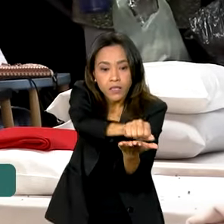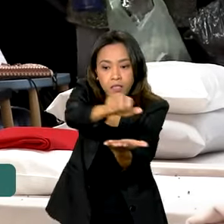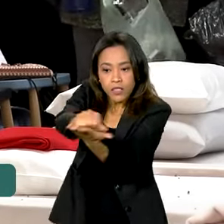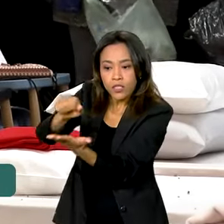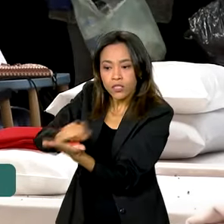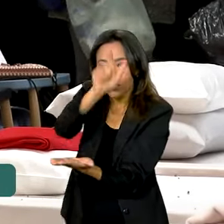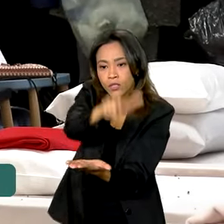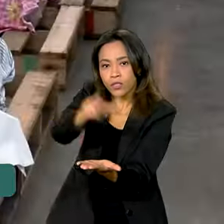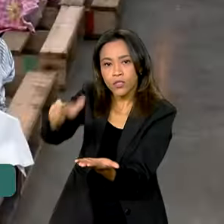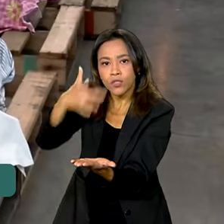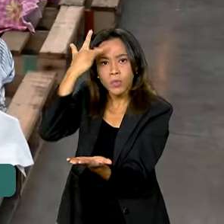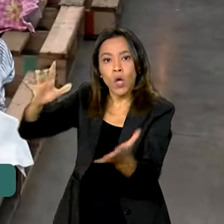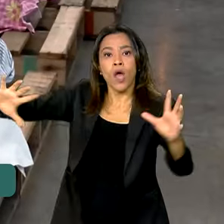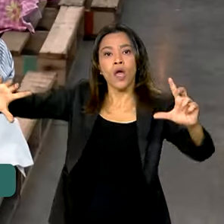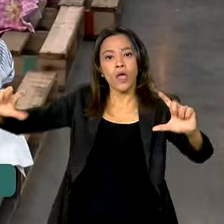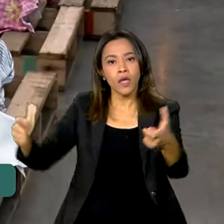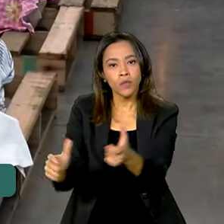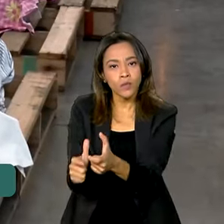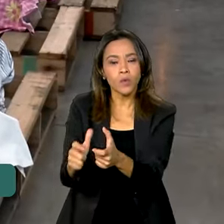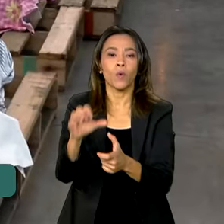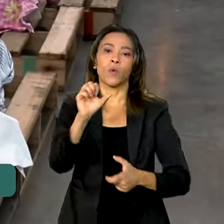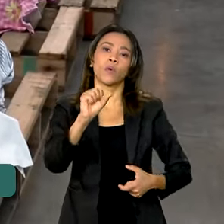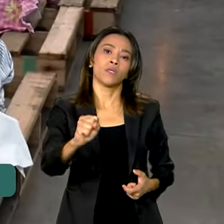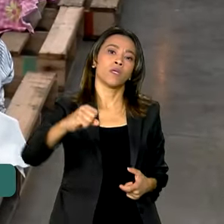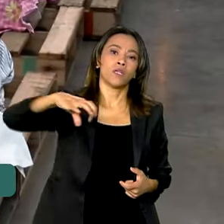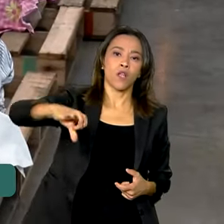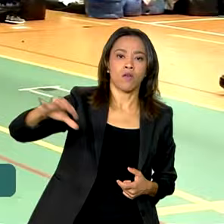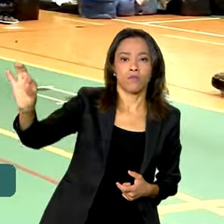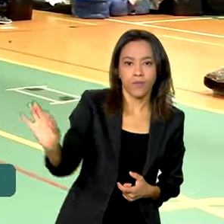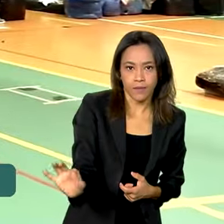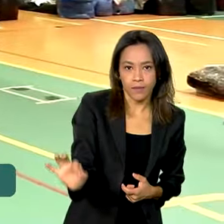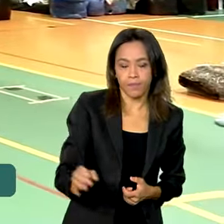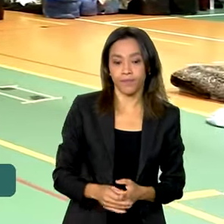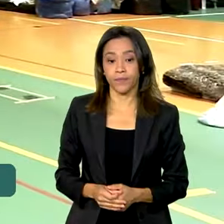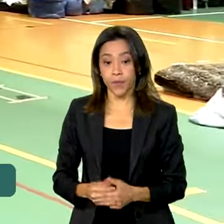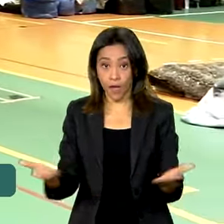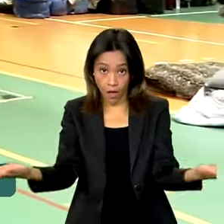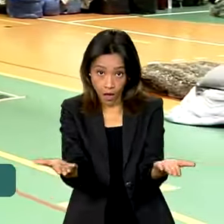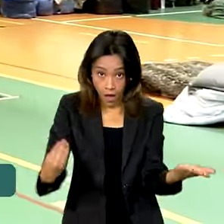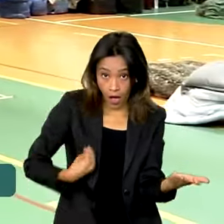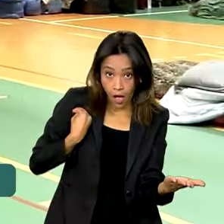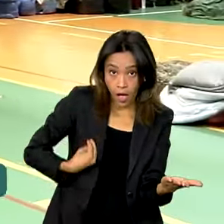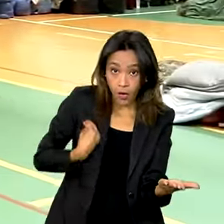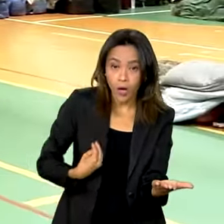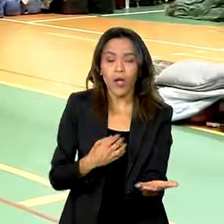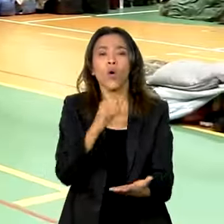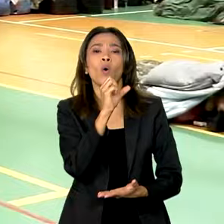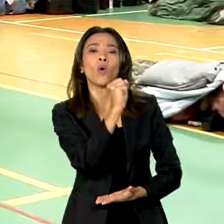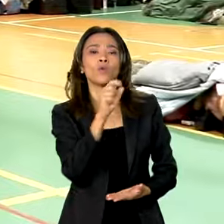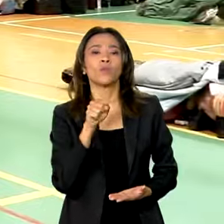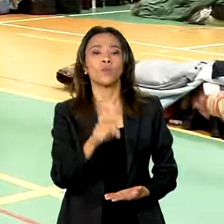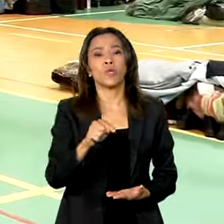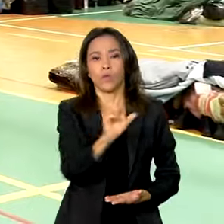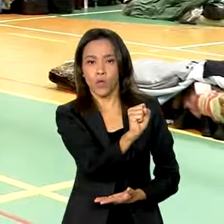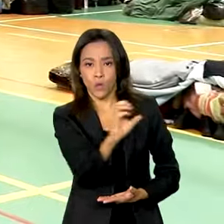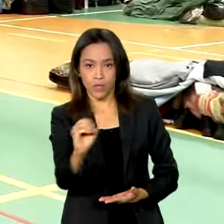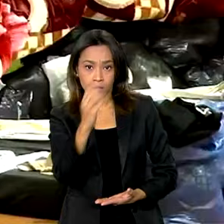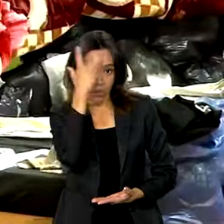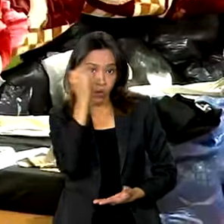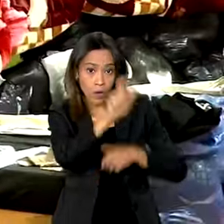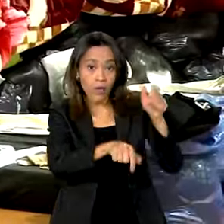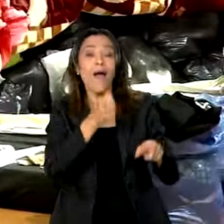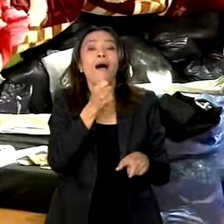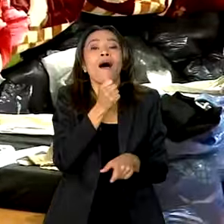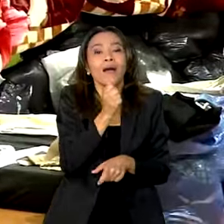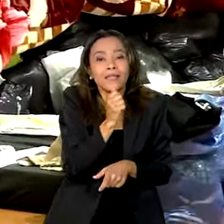espaços caiu em 89%. Atualmente, 8 mil e 800 pessoas continuam